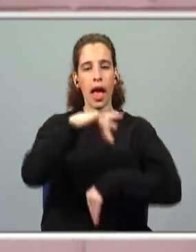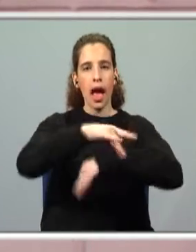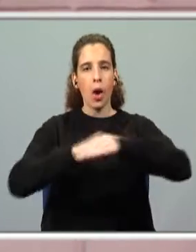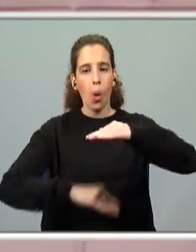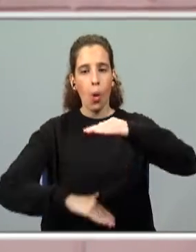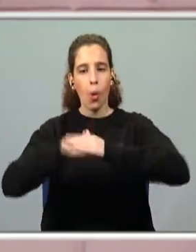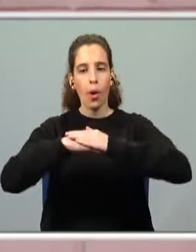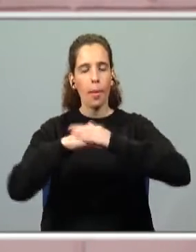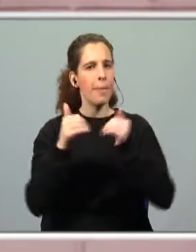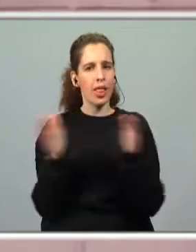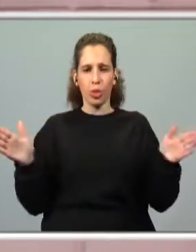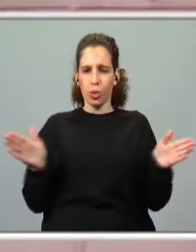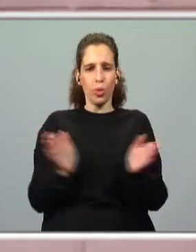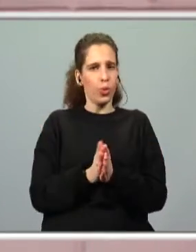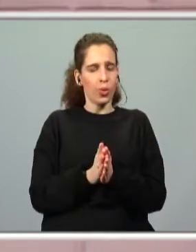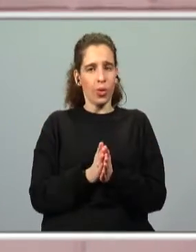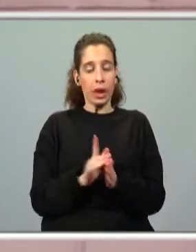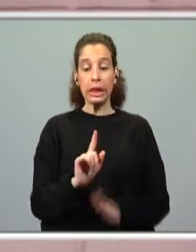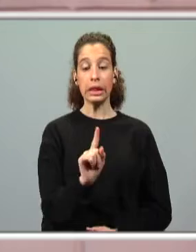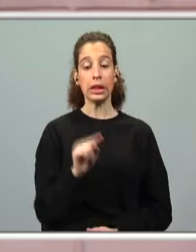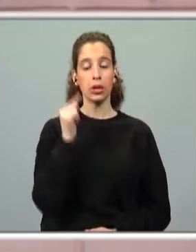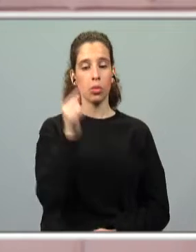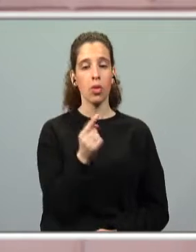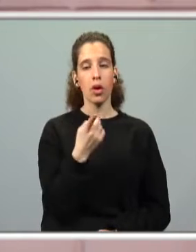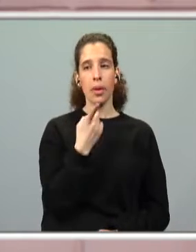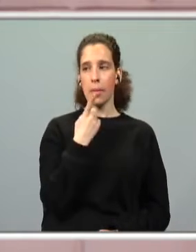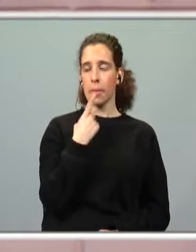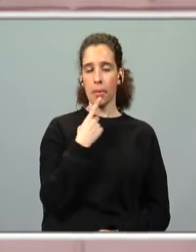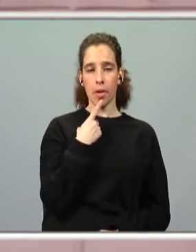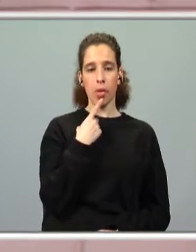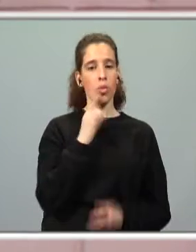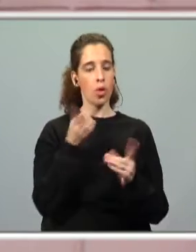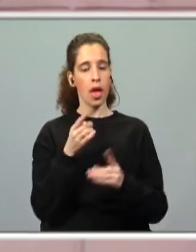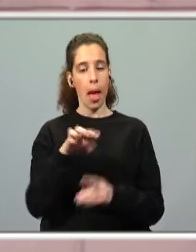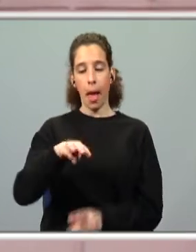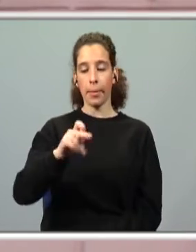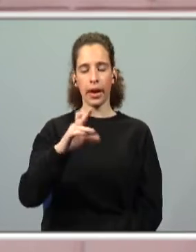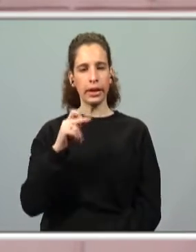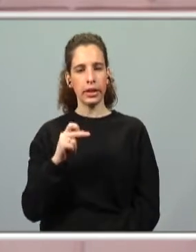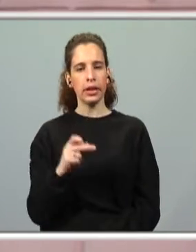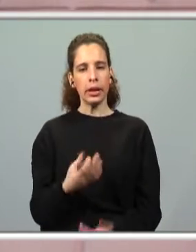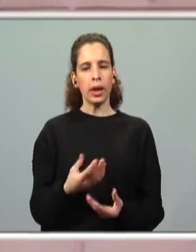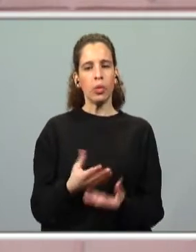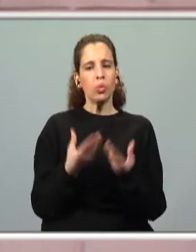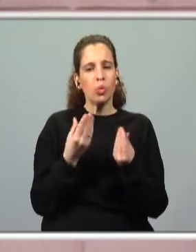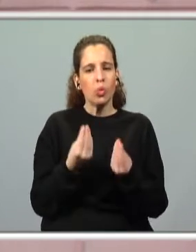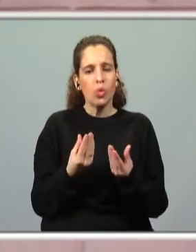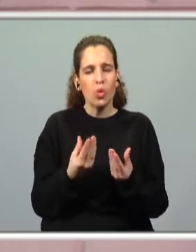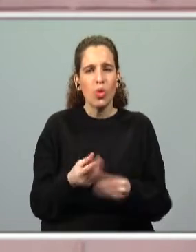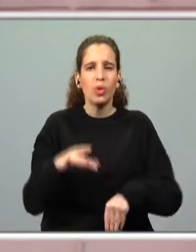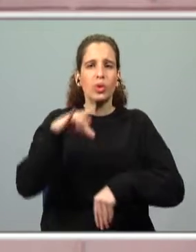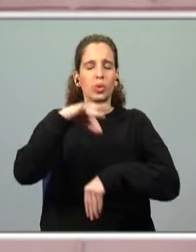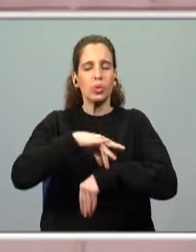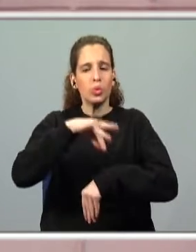para tudo. Depois percebemos o quê que acontece. A Maria fica muito doente. Fica tão